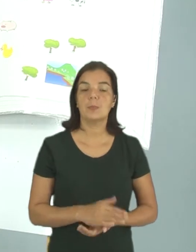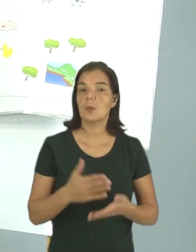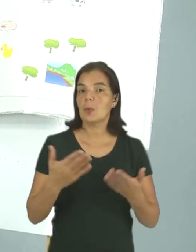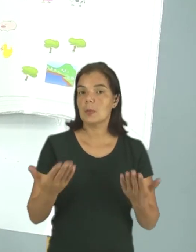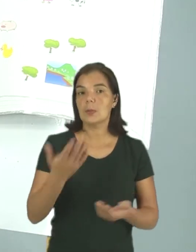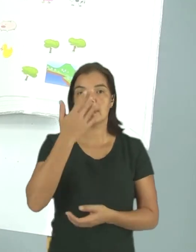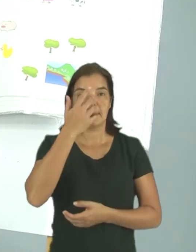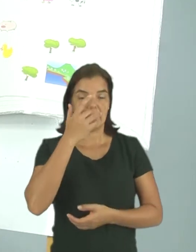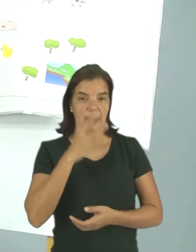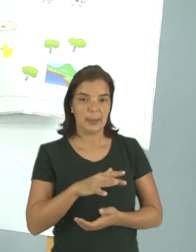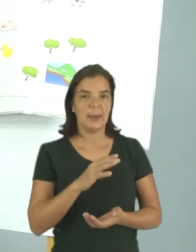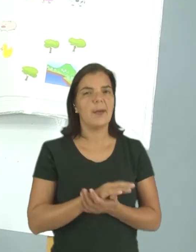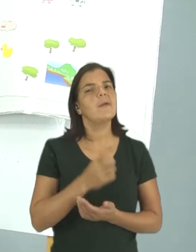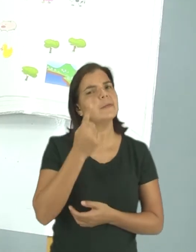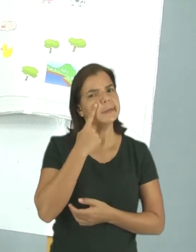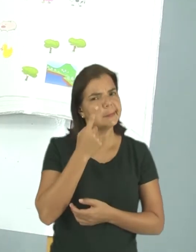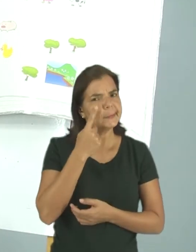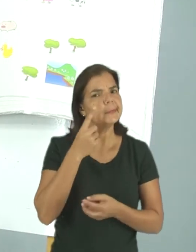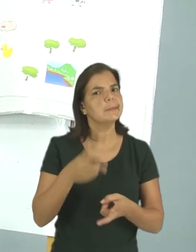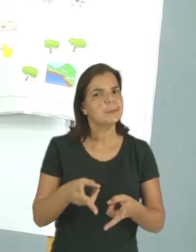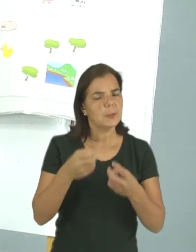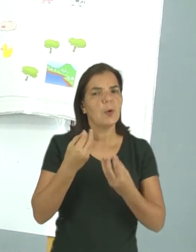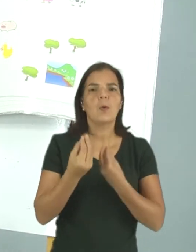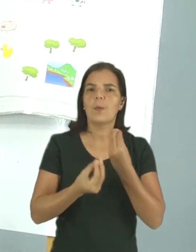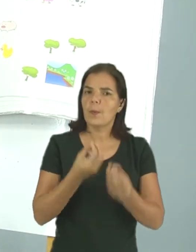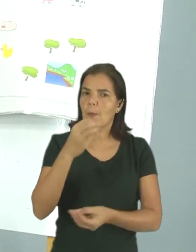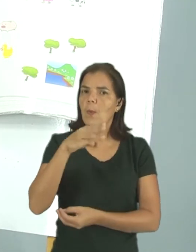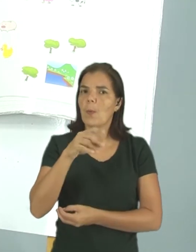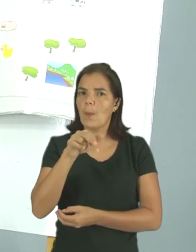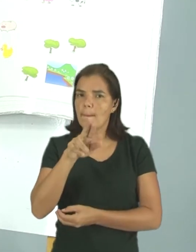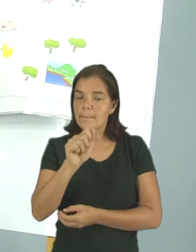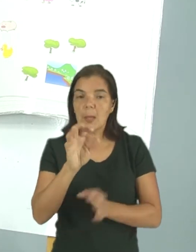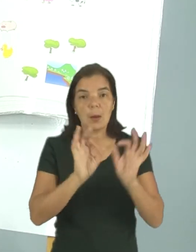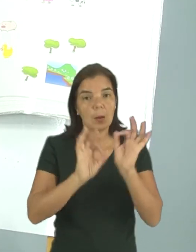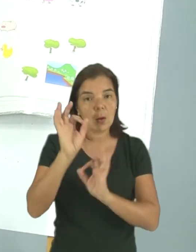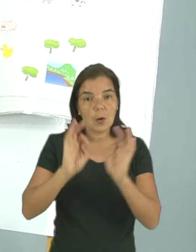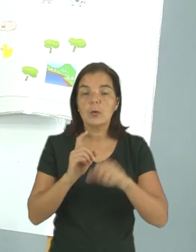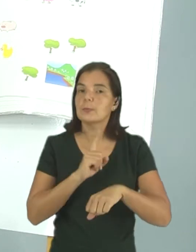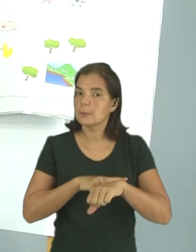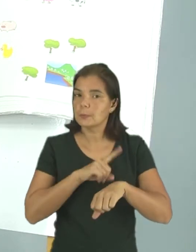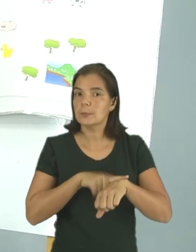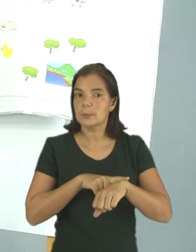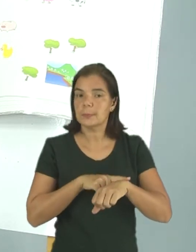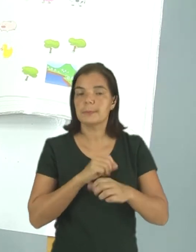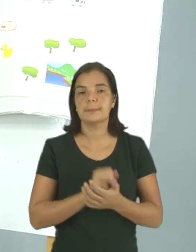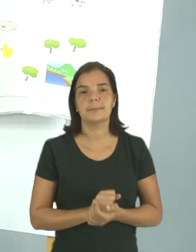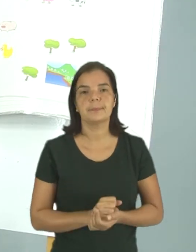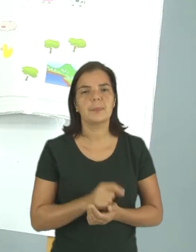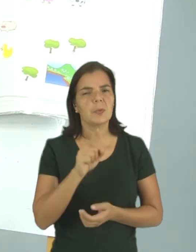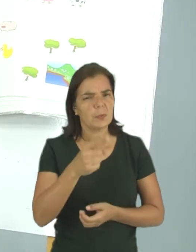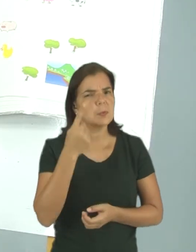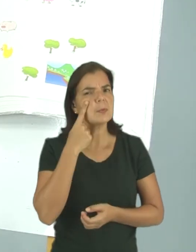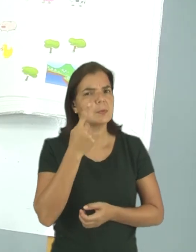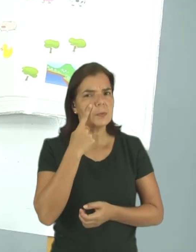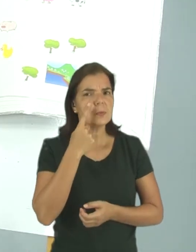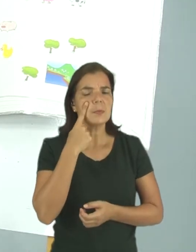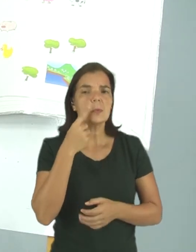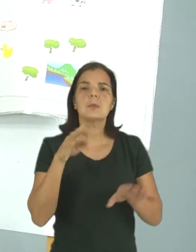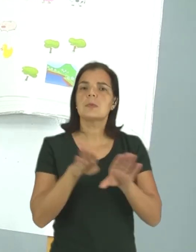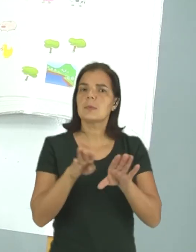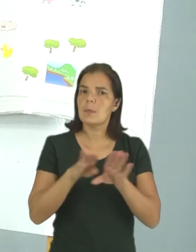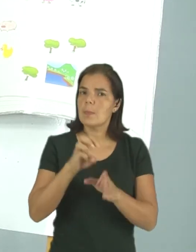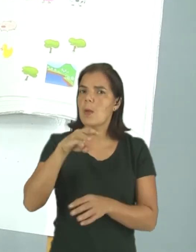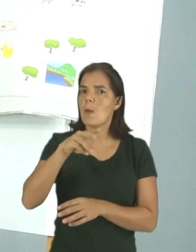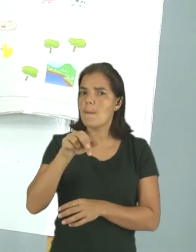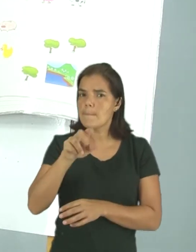Então, crianças, Vocês viram como Mila Organizou o tempo dela? Vocês viram que